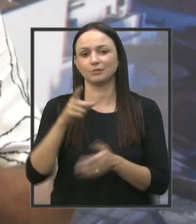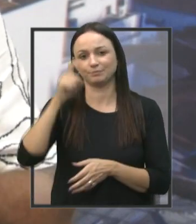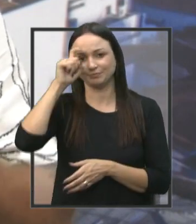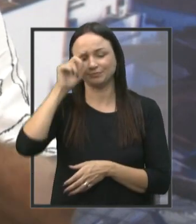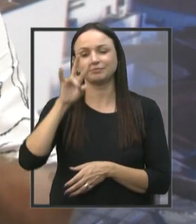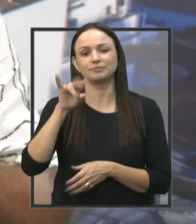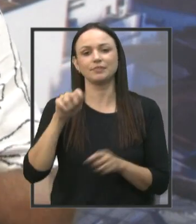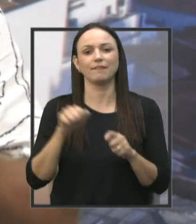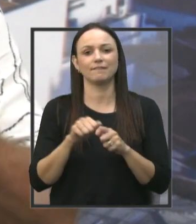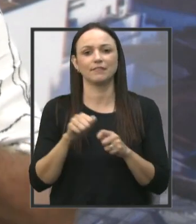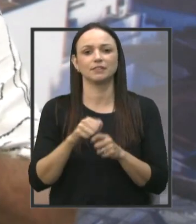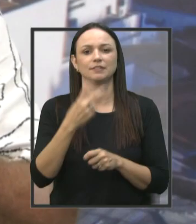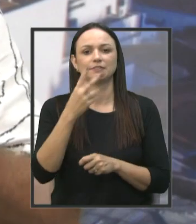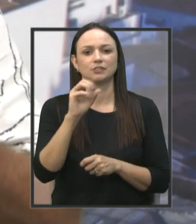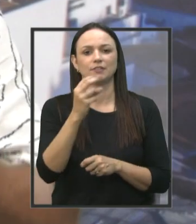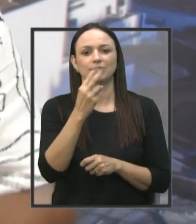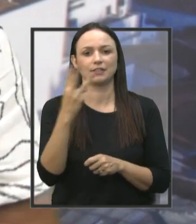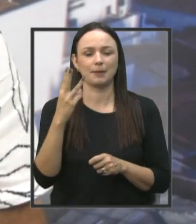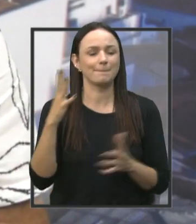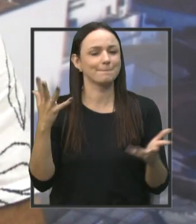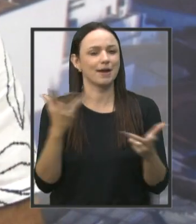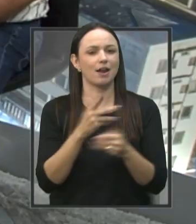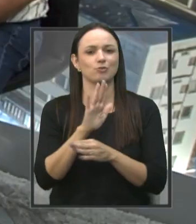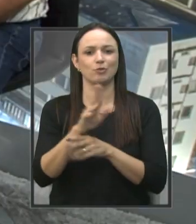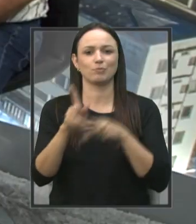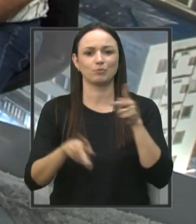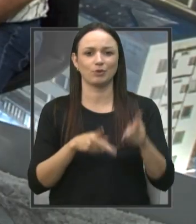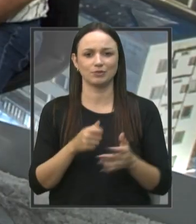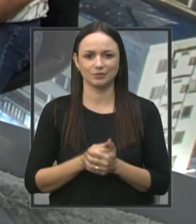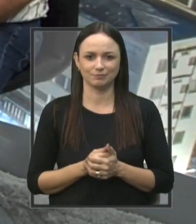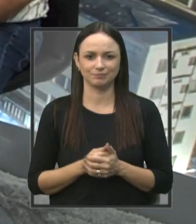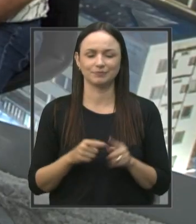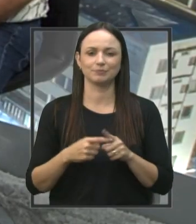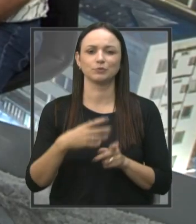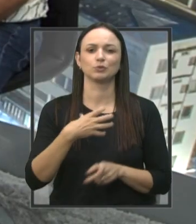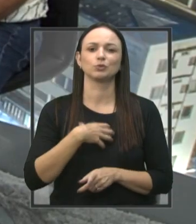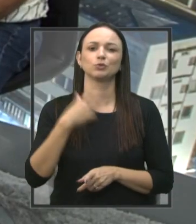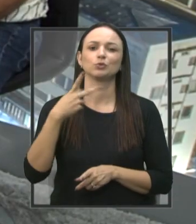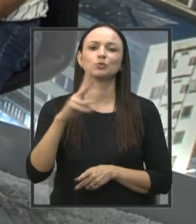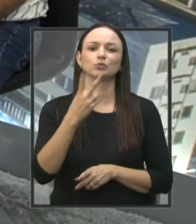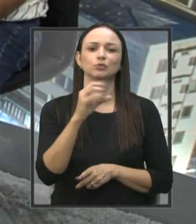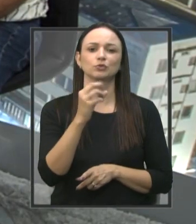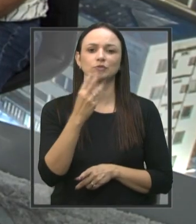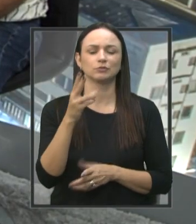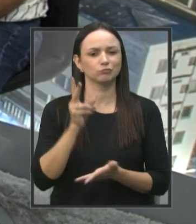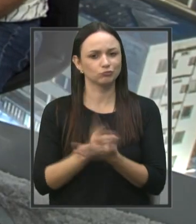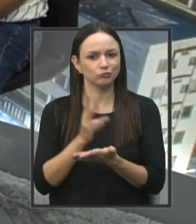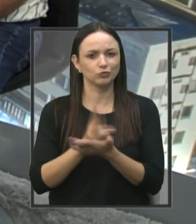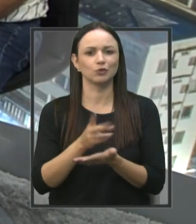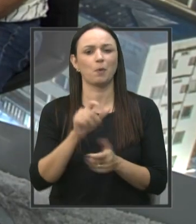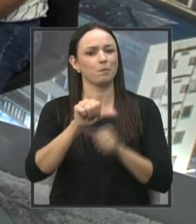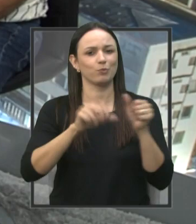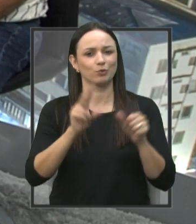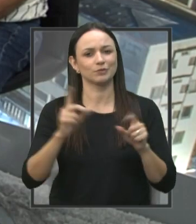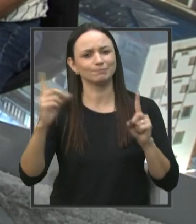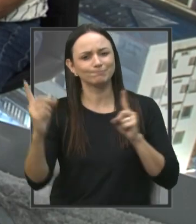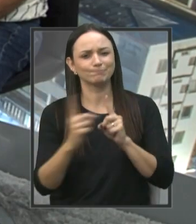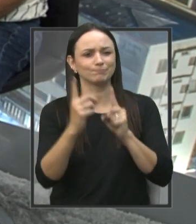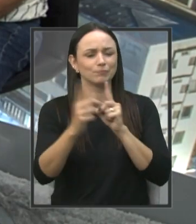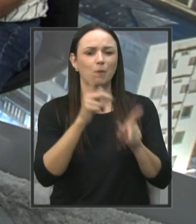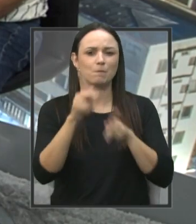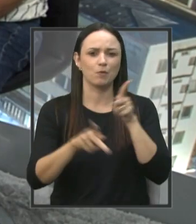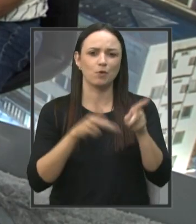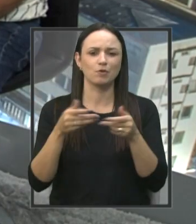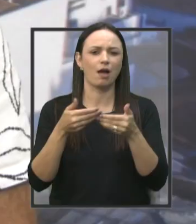vai fazer agora um 23 maravilhoso em prol da população. E a conduta do senhor em 2023 não muda, sempre atendendo a população no gabinete e sempre